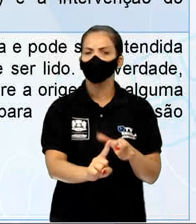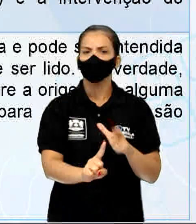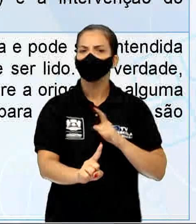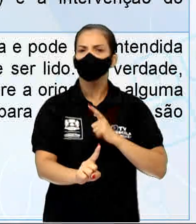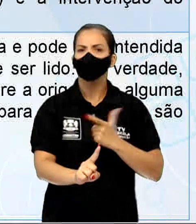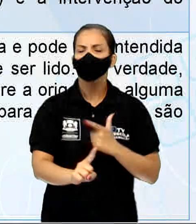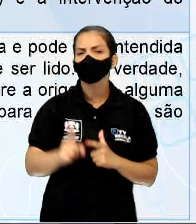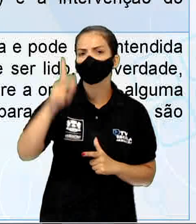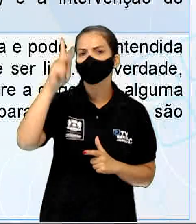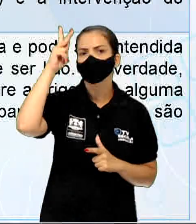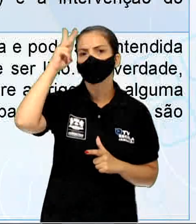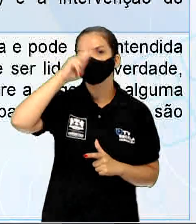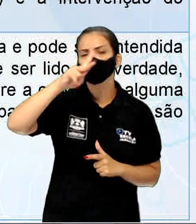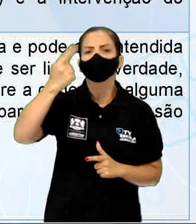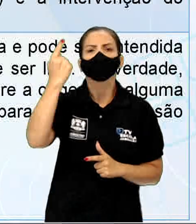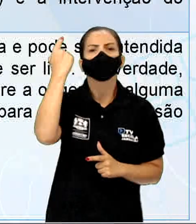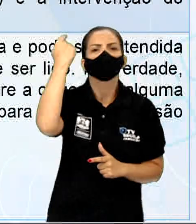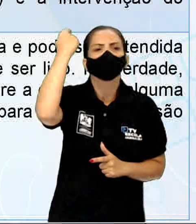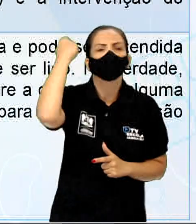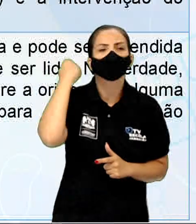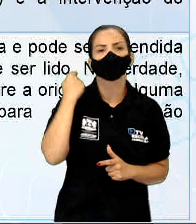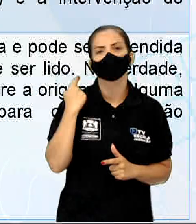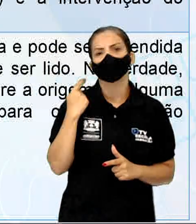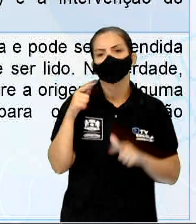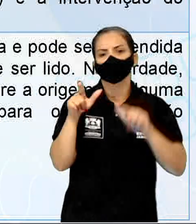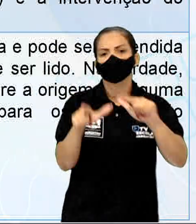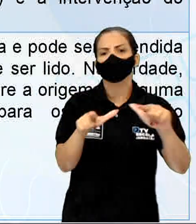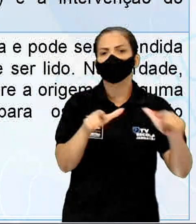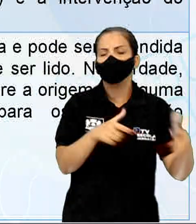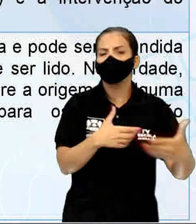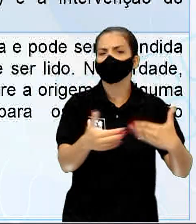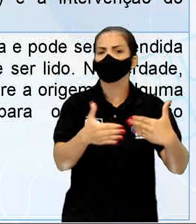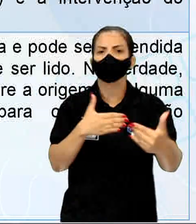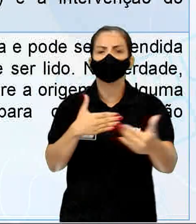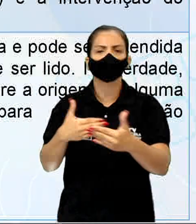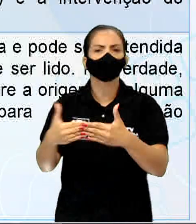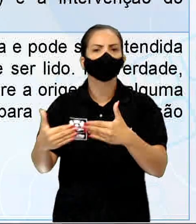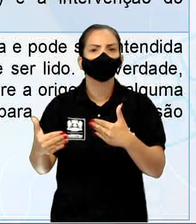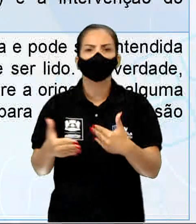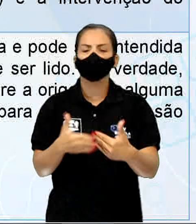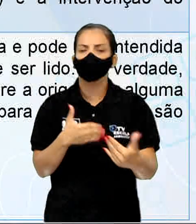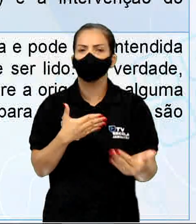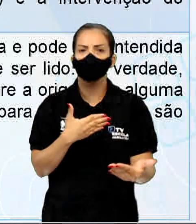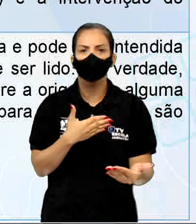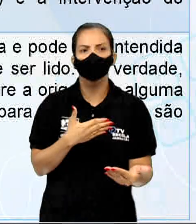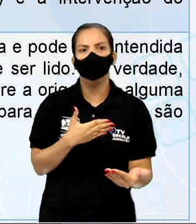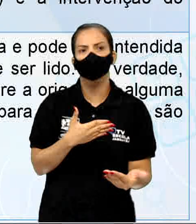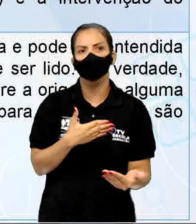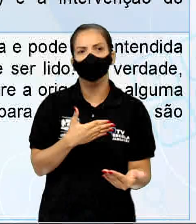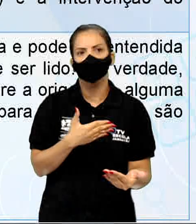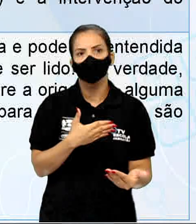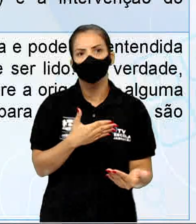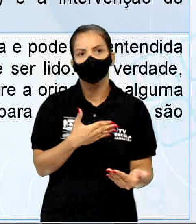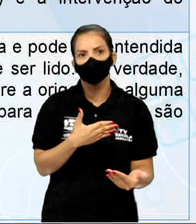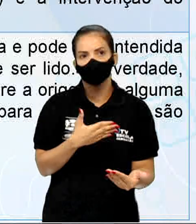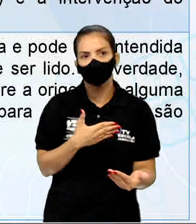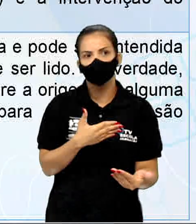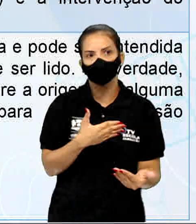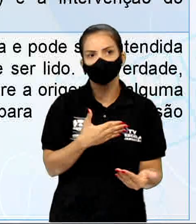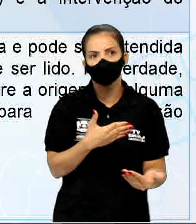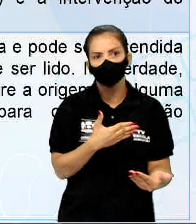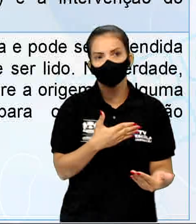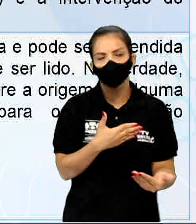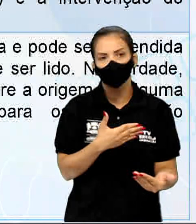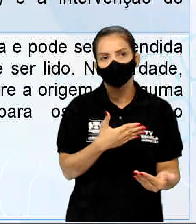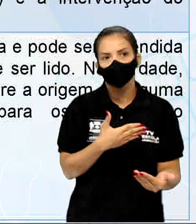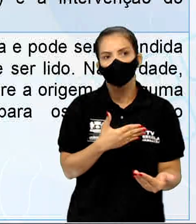cuja ação se cintua num espaço indeterminado, num tempo passado indefinido. A intervenção do Maravilhoso ocorre em alguns